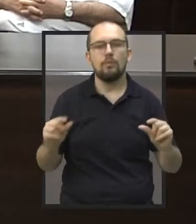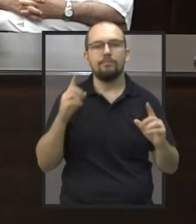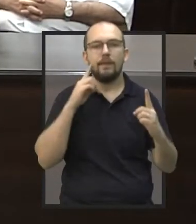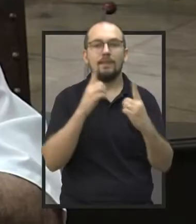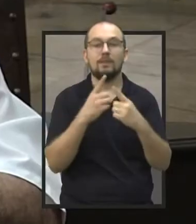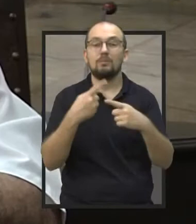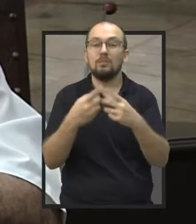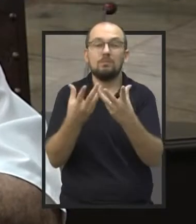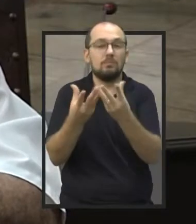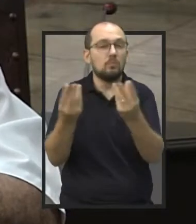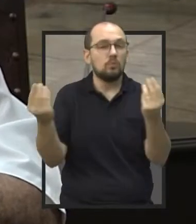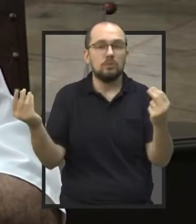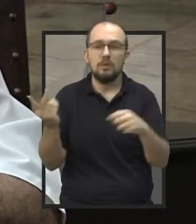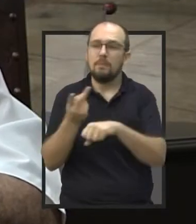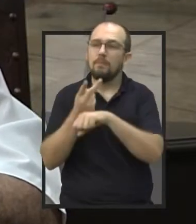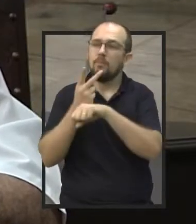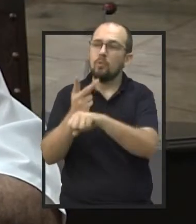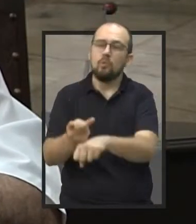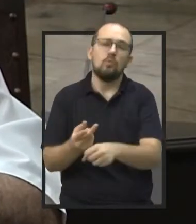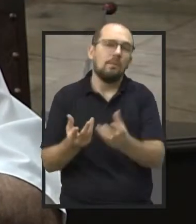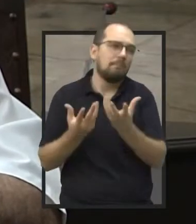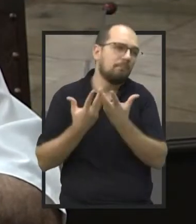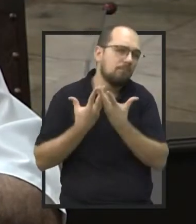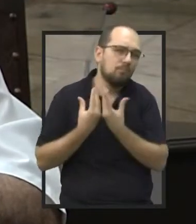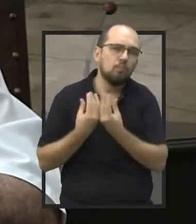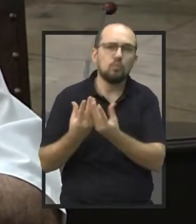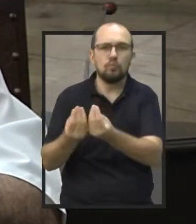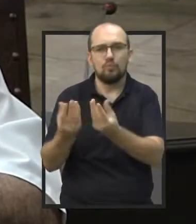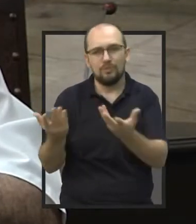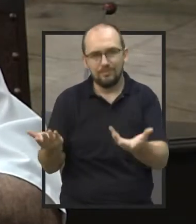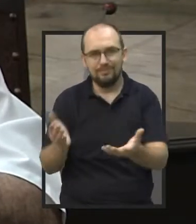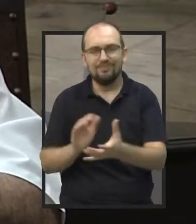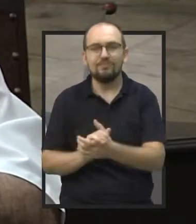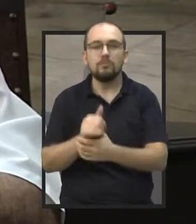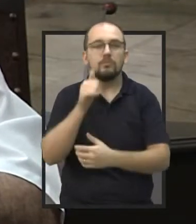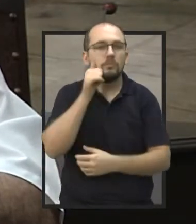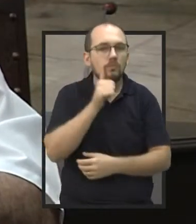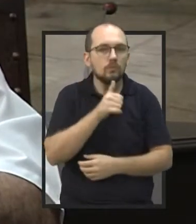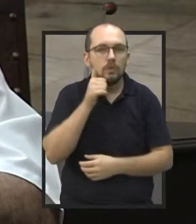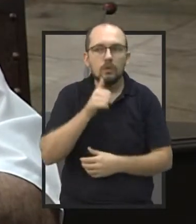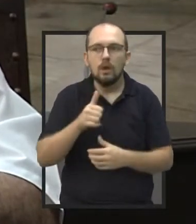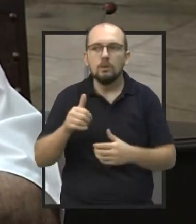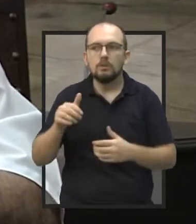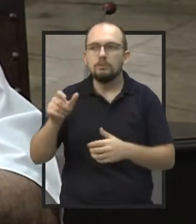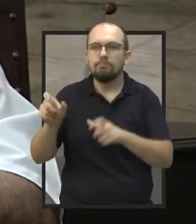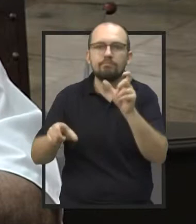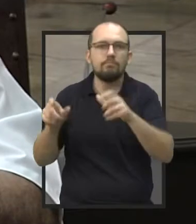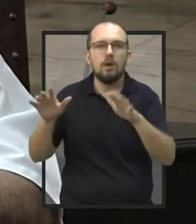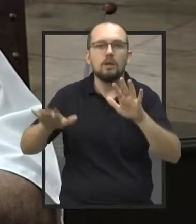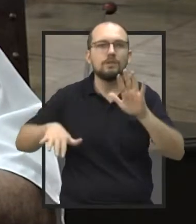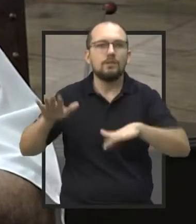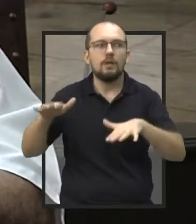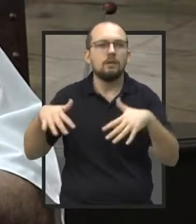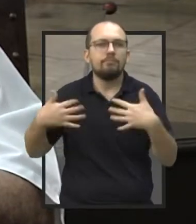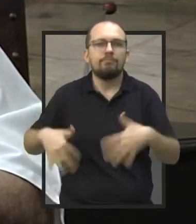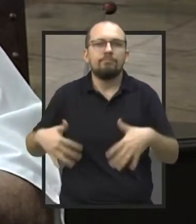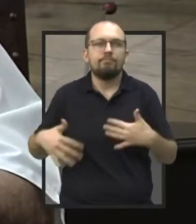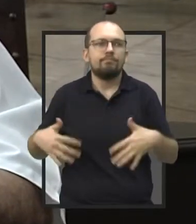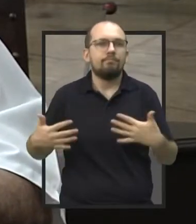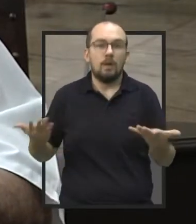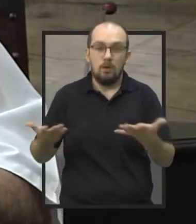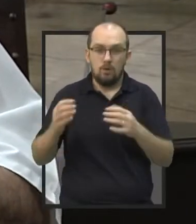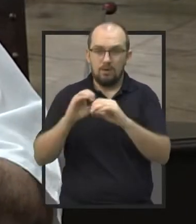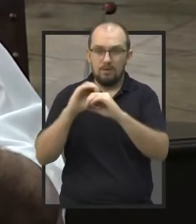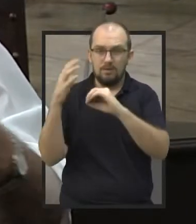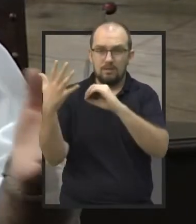tem muita procura, tem muita procura, você entendeu? E as mulheres ficam, às vezes, ainda mais nessa pandemia que